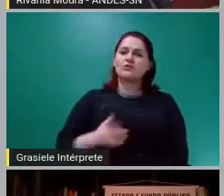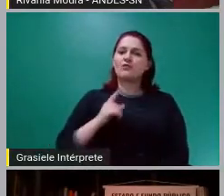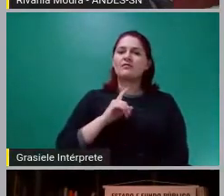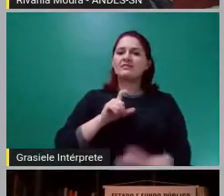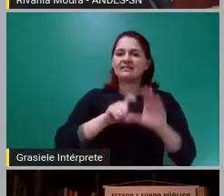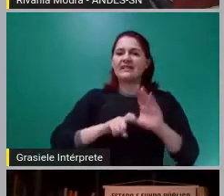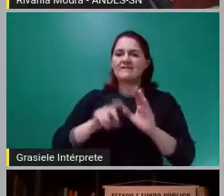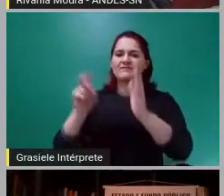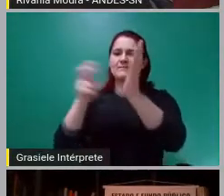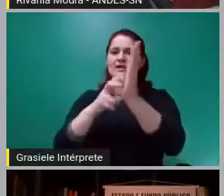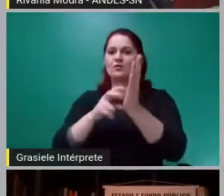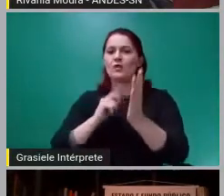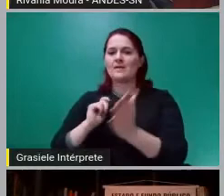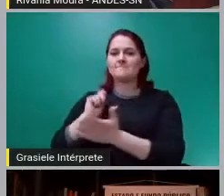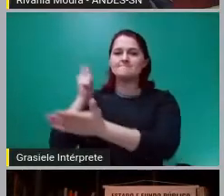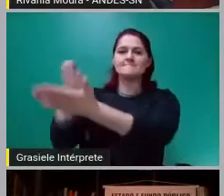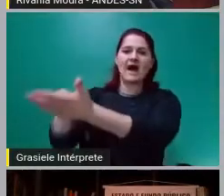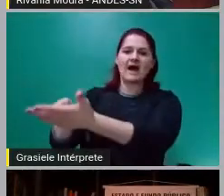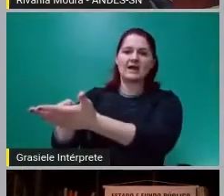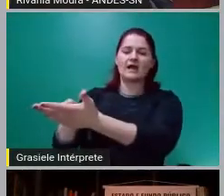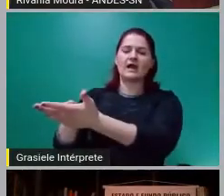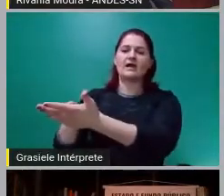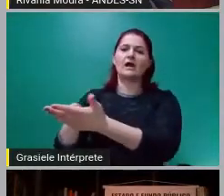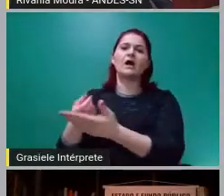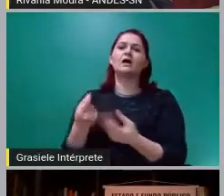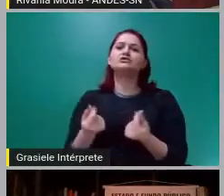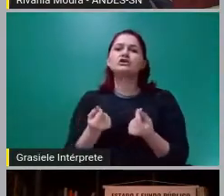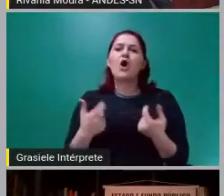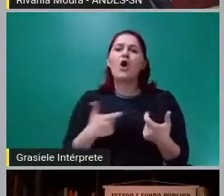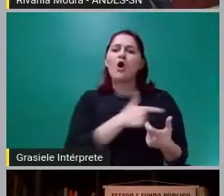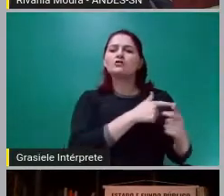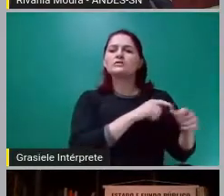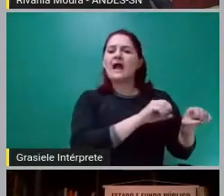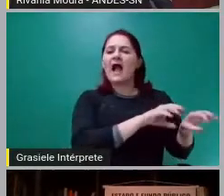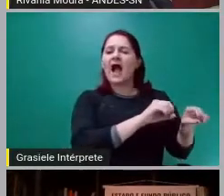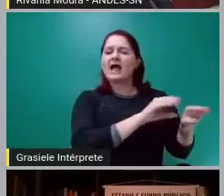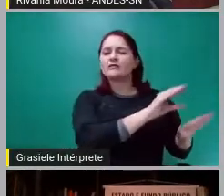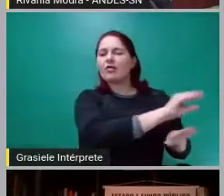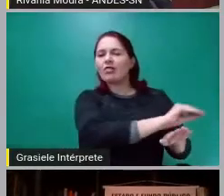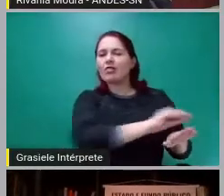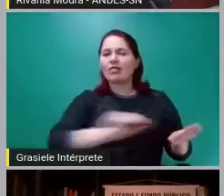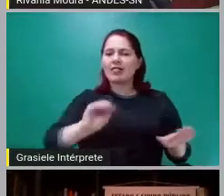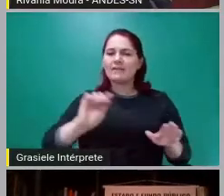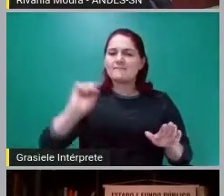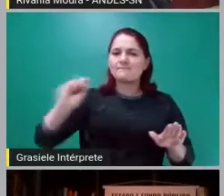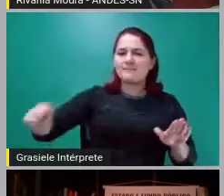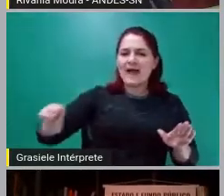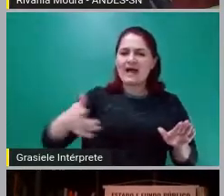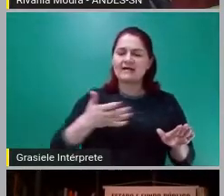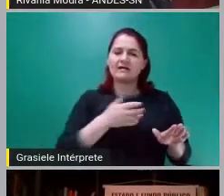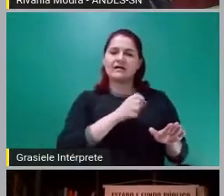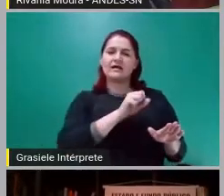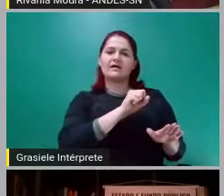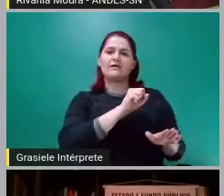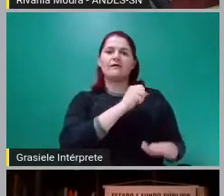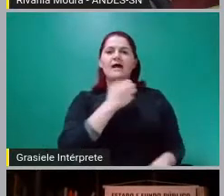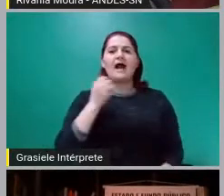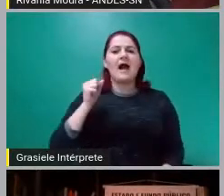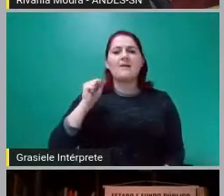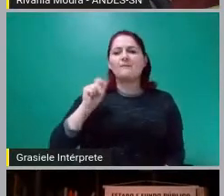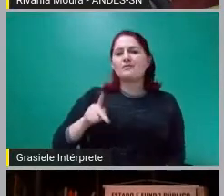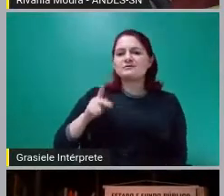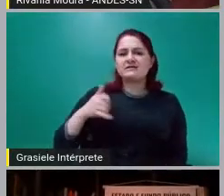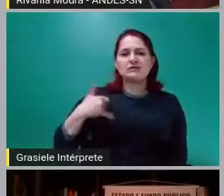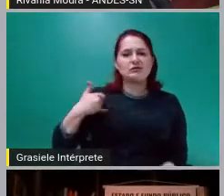população brasileira, na saúde da população brasileira, na aposentadoria dos nossos idosos, e por aí vai.